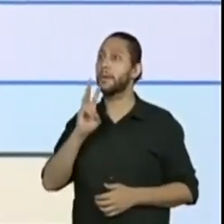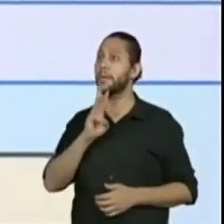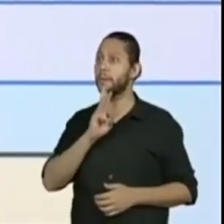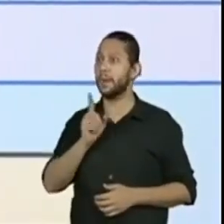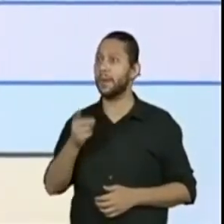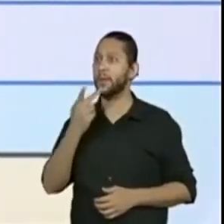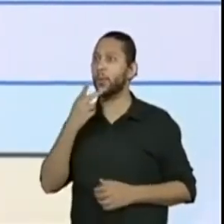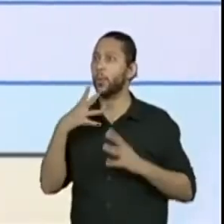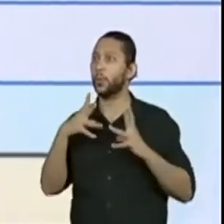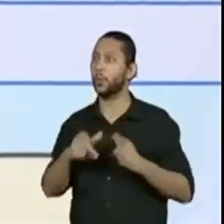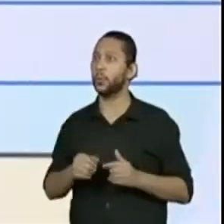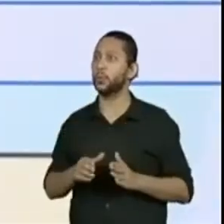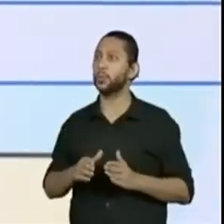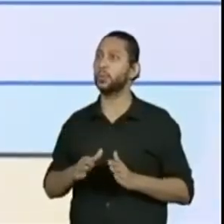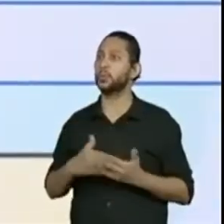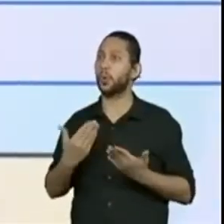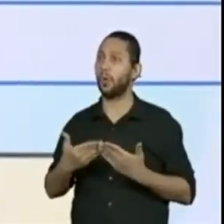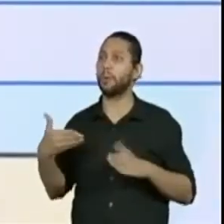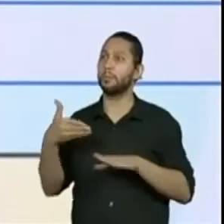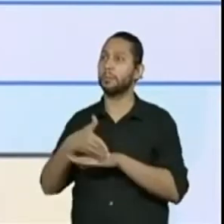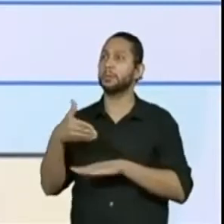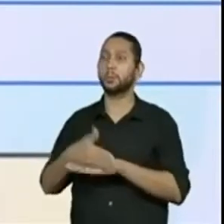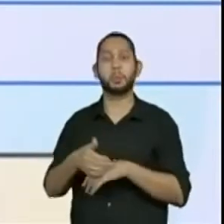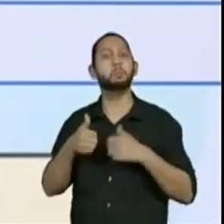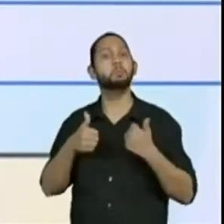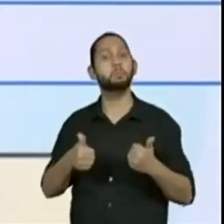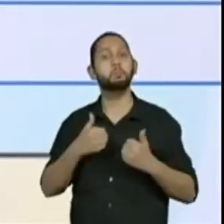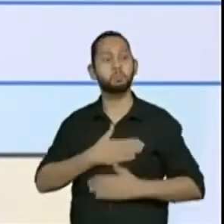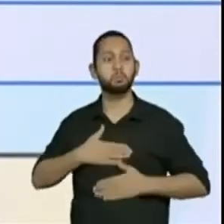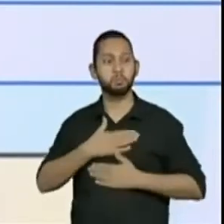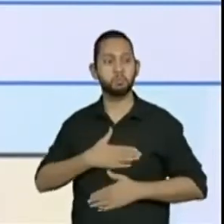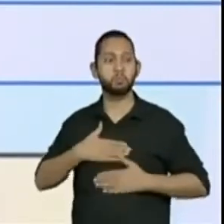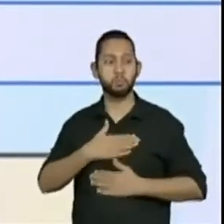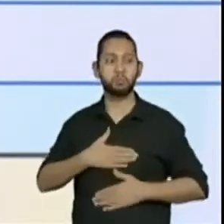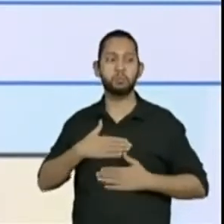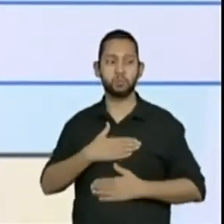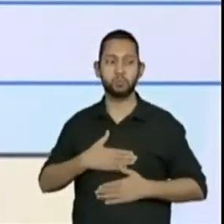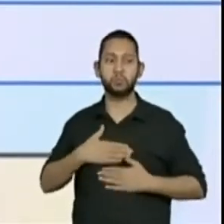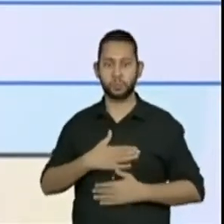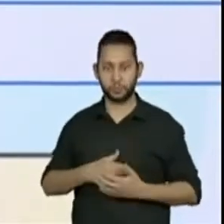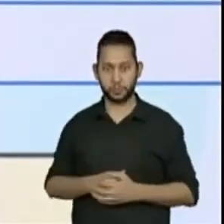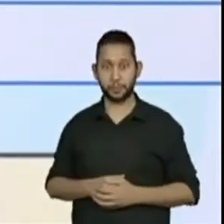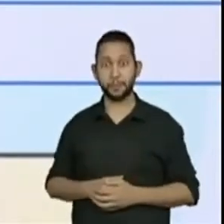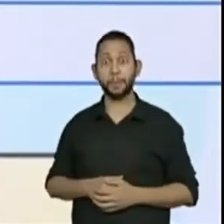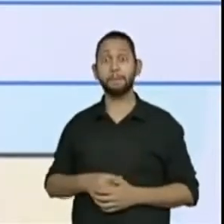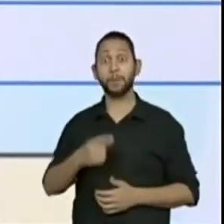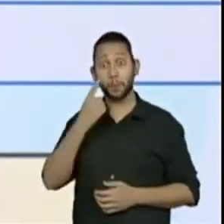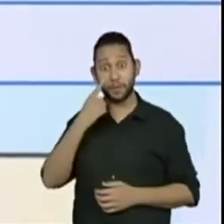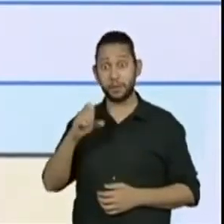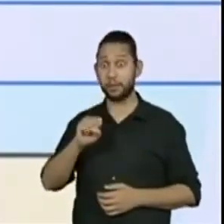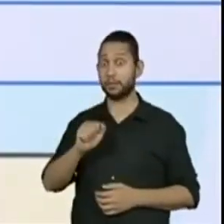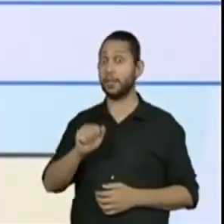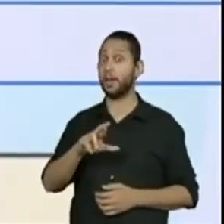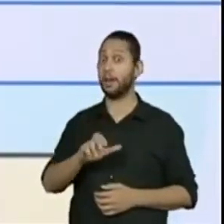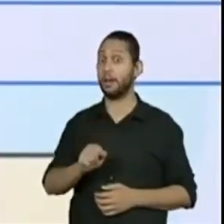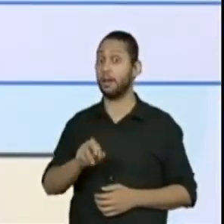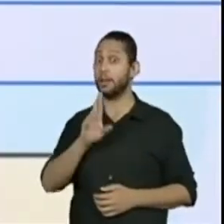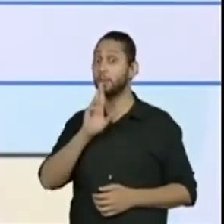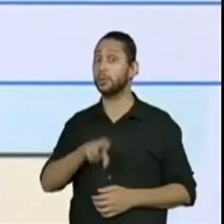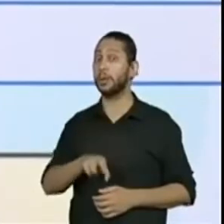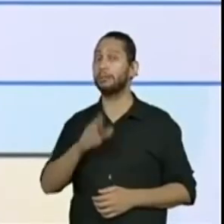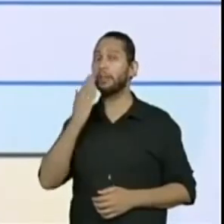todos participando. Então, vamos lá. Então, o que a Sara e a galera que está dando a resposta certa aí,